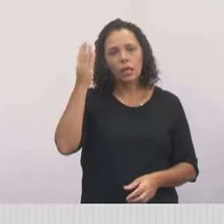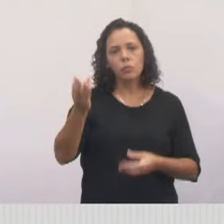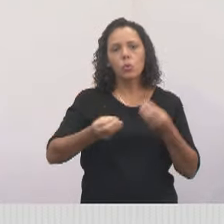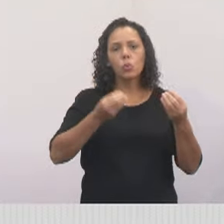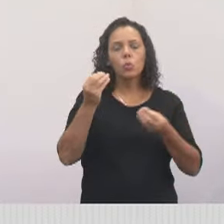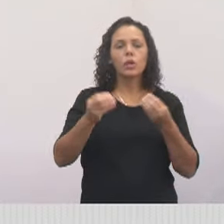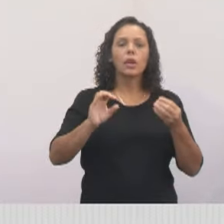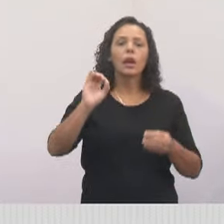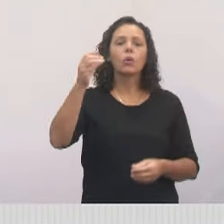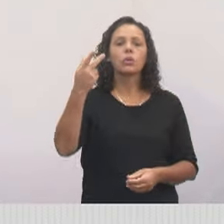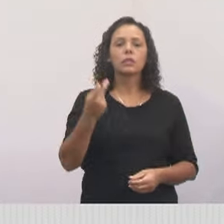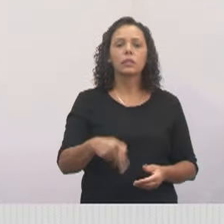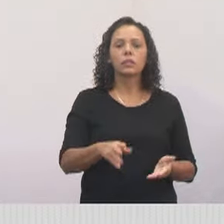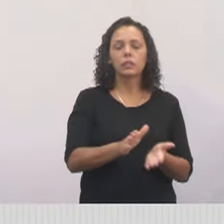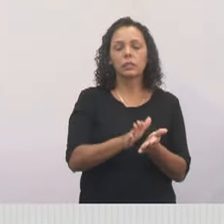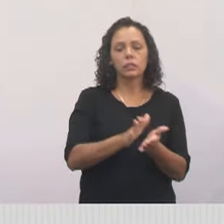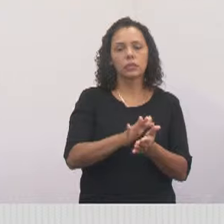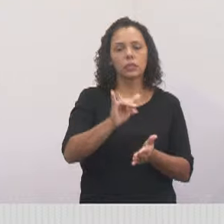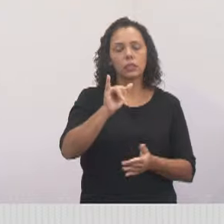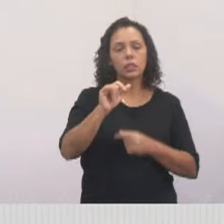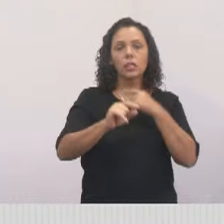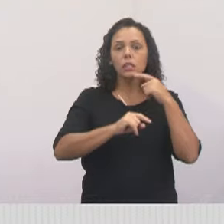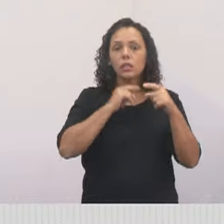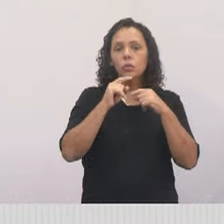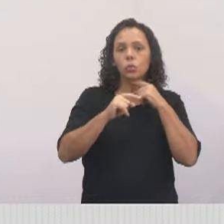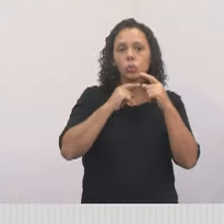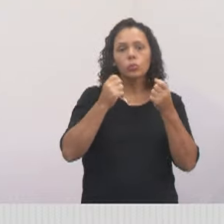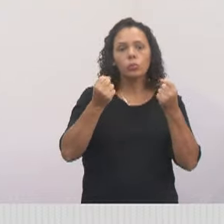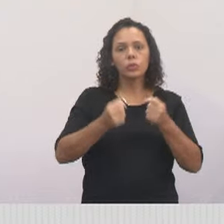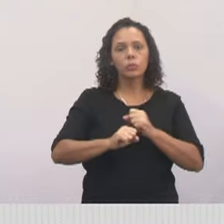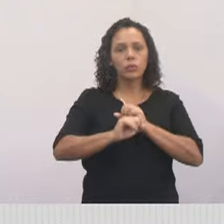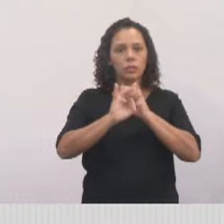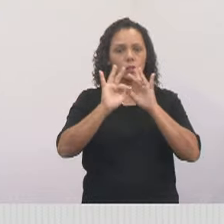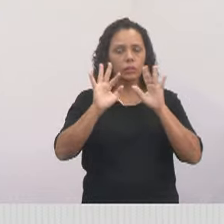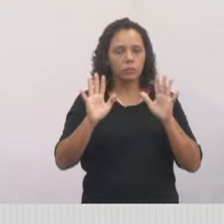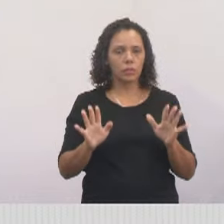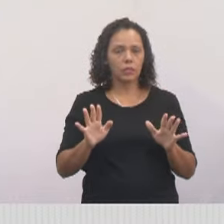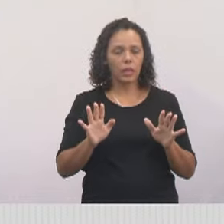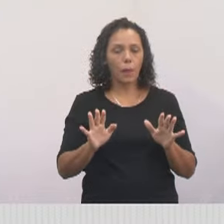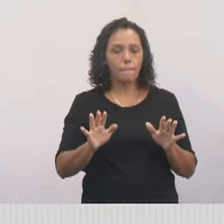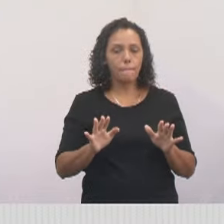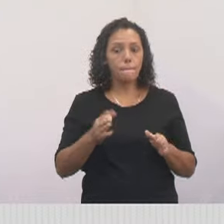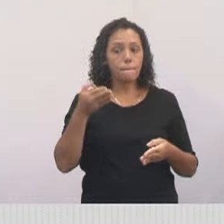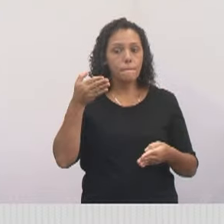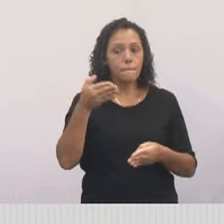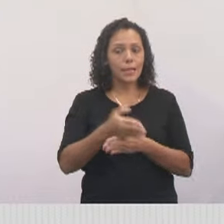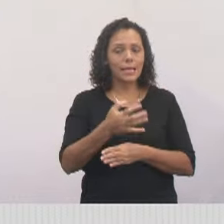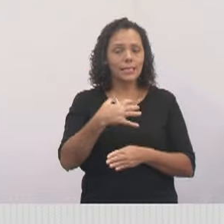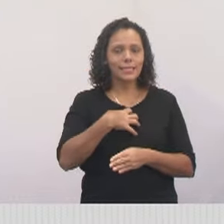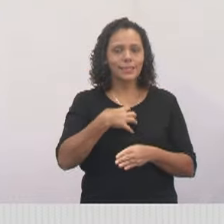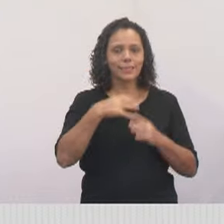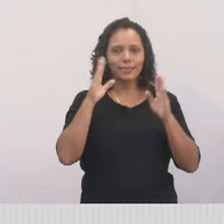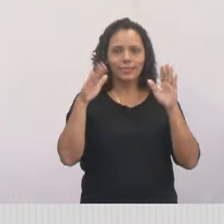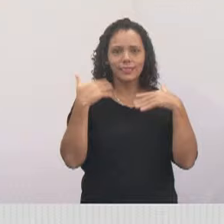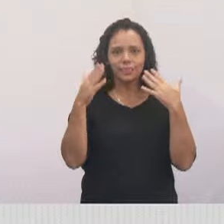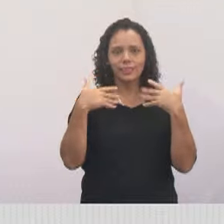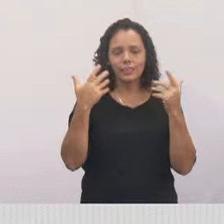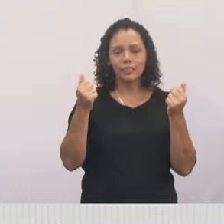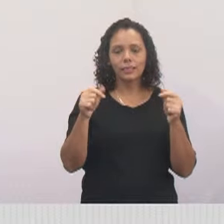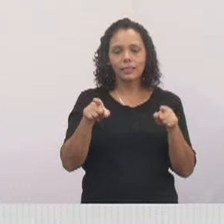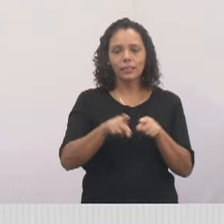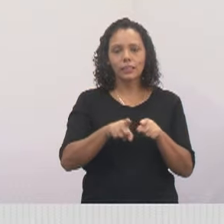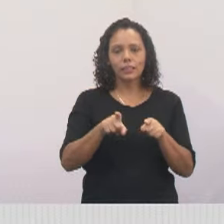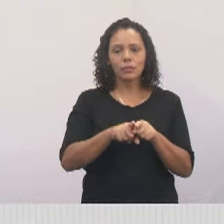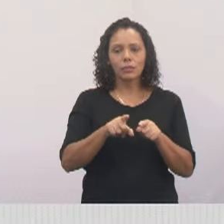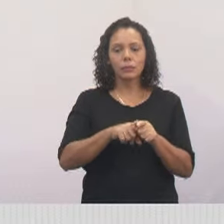e que a gente possa tirar algumas dúvidas de você, munícipe de Jacareí. Participe com a gente, será uma alegria estar conosco